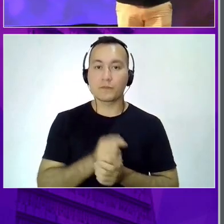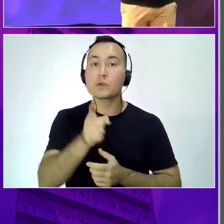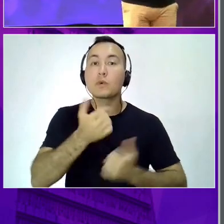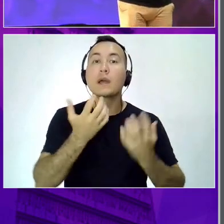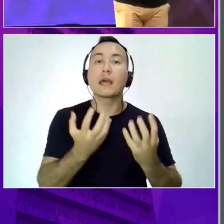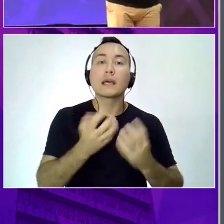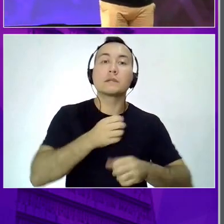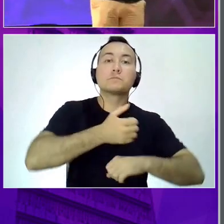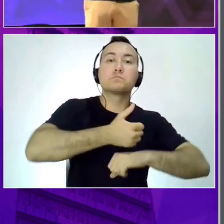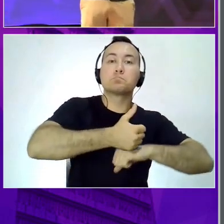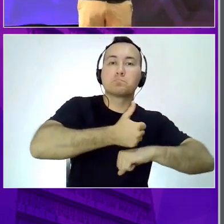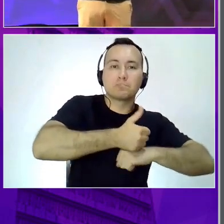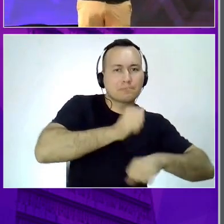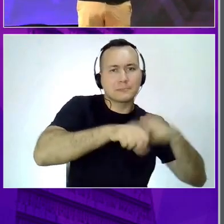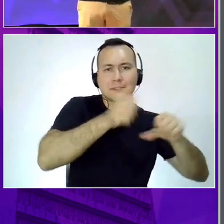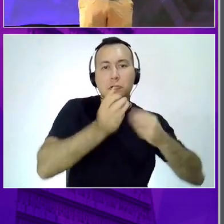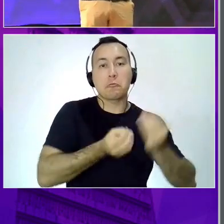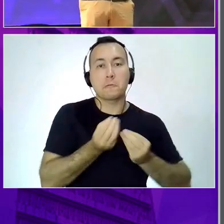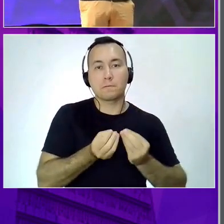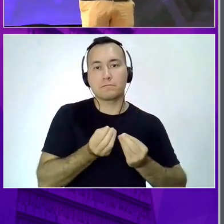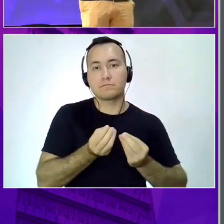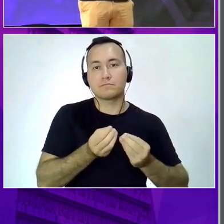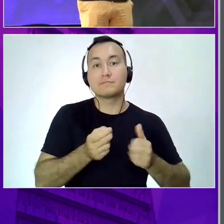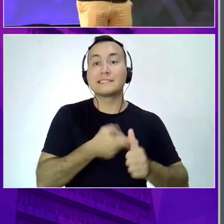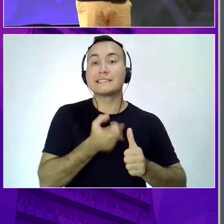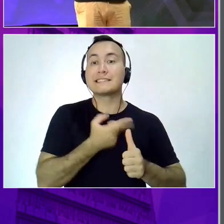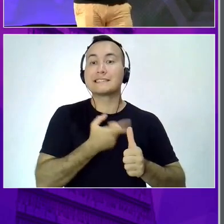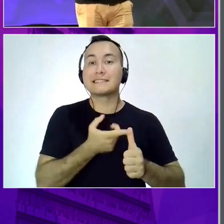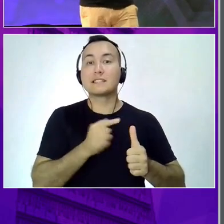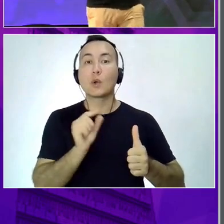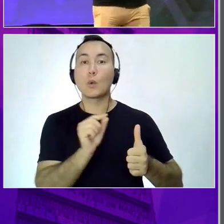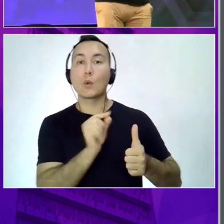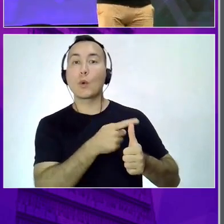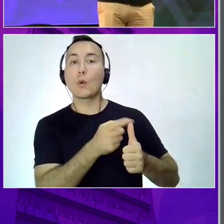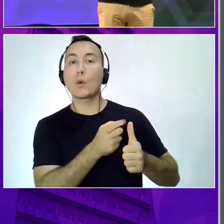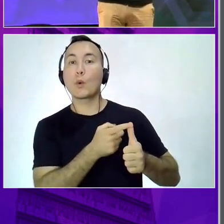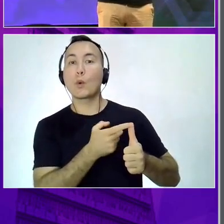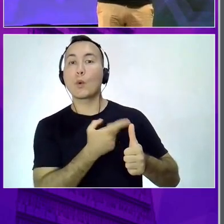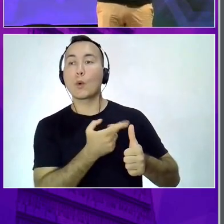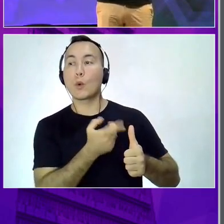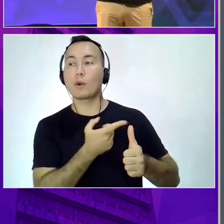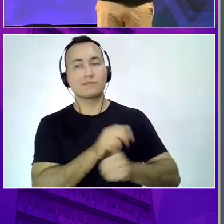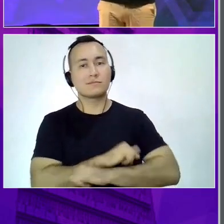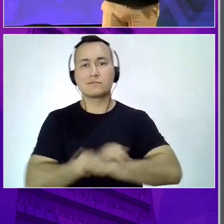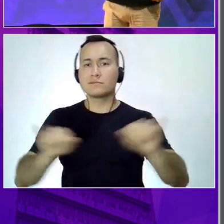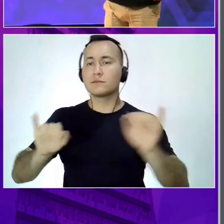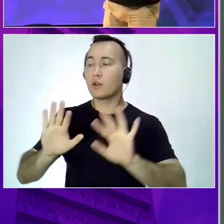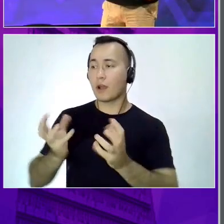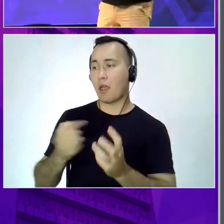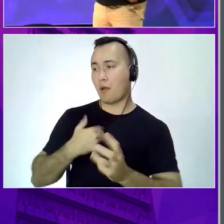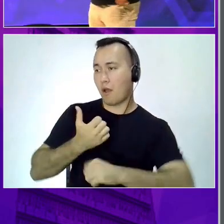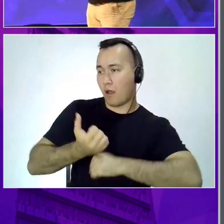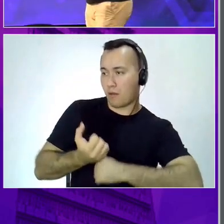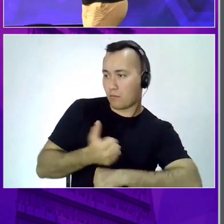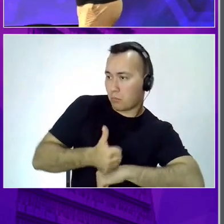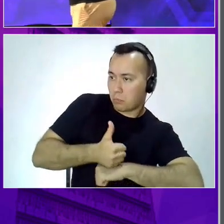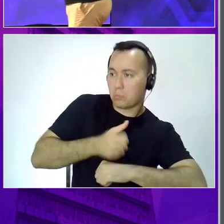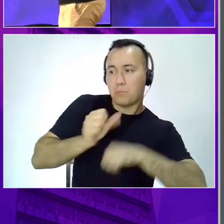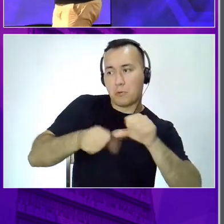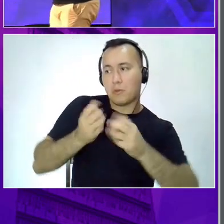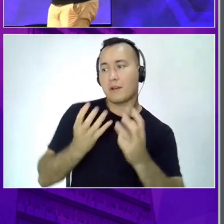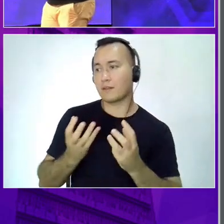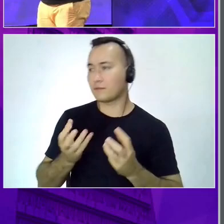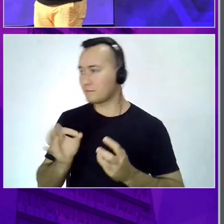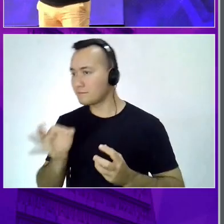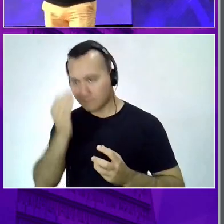o você tem que começar? Falar para as pessoas que você quer. Você precisa ser notado. Você precisa falar, olha, eu quero transição de carreira. Então, eu quero convidar todos